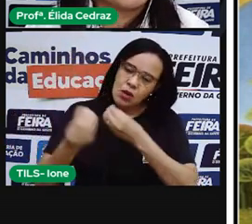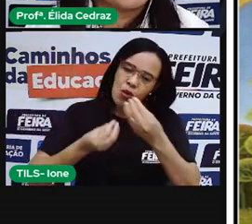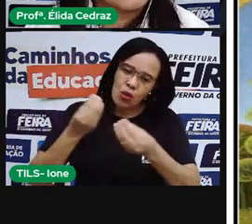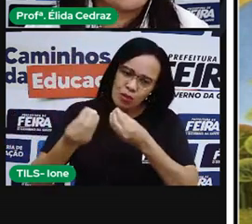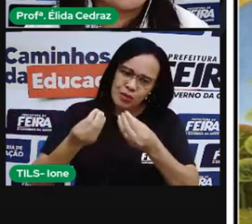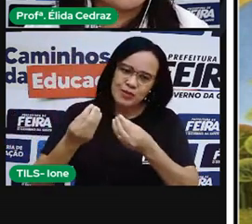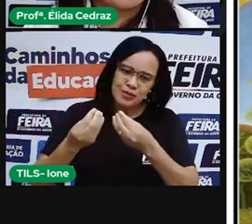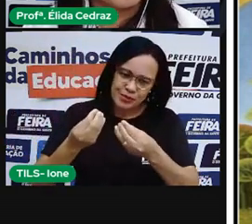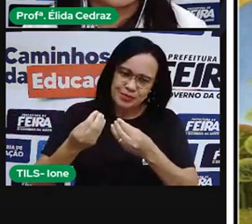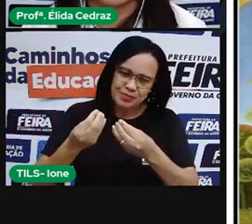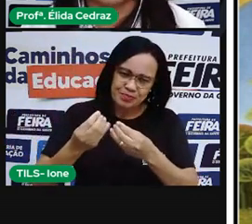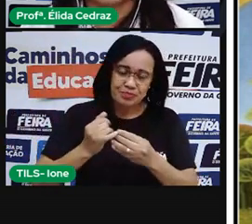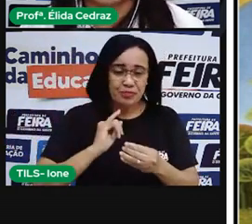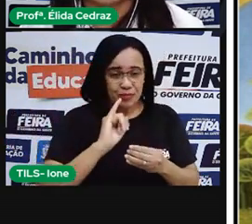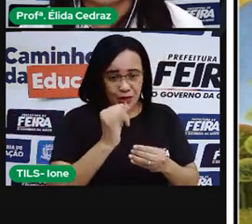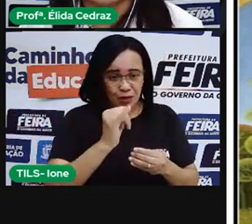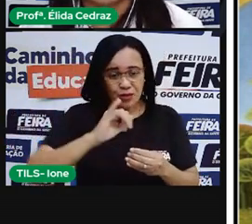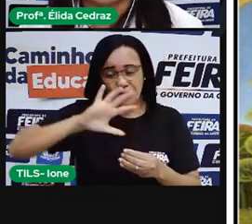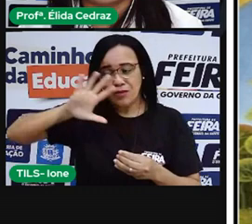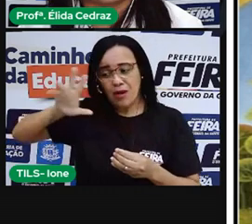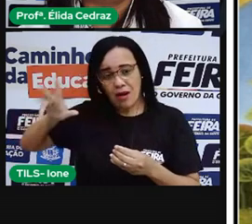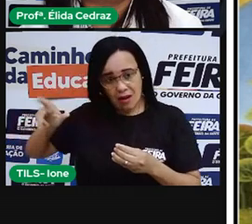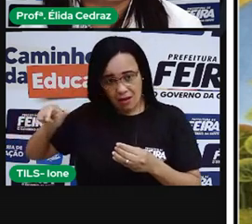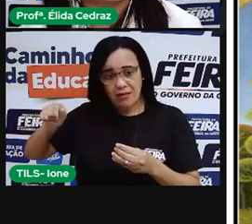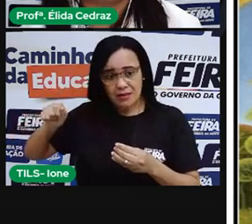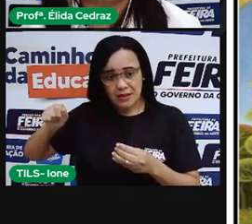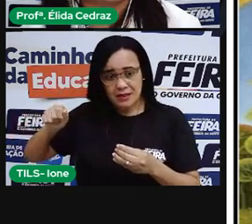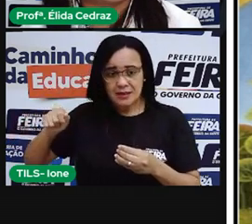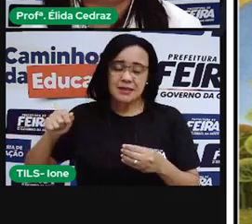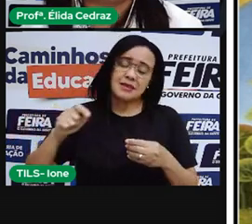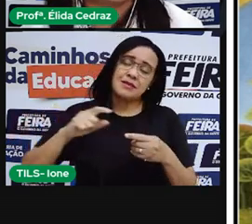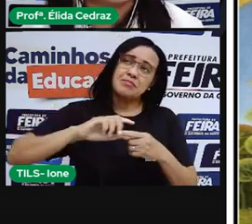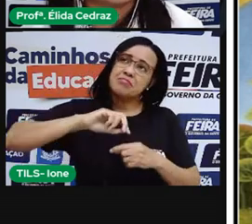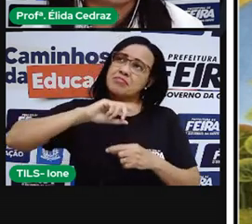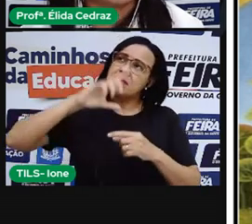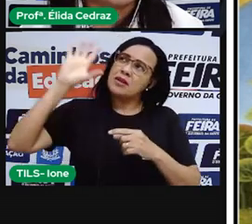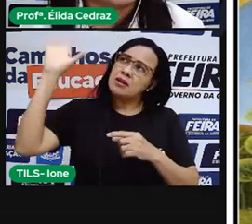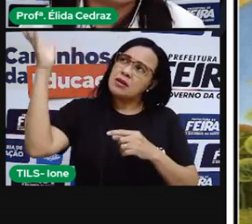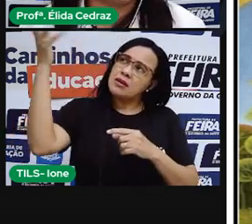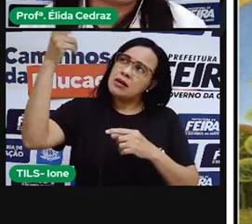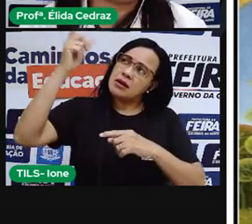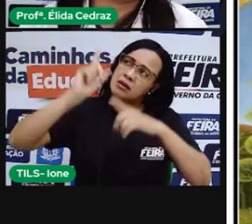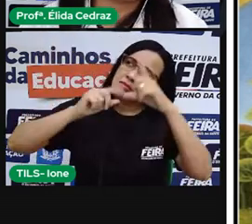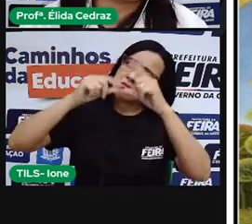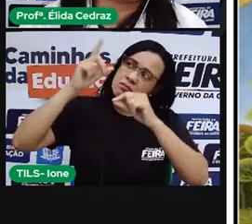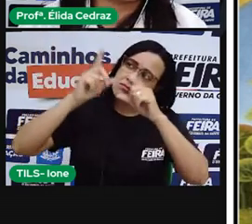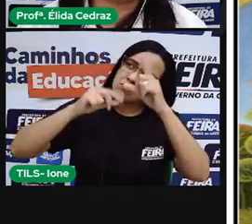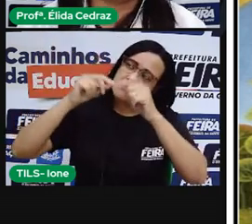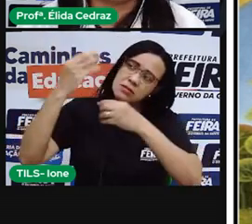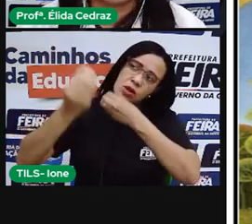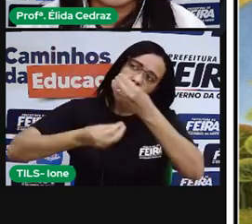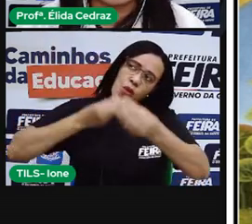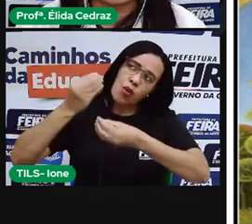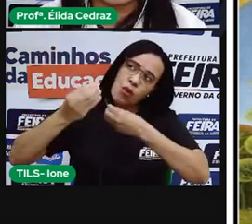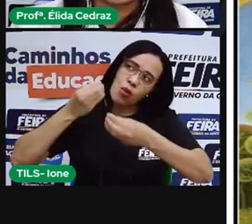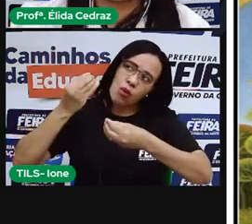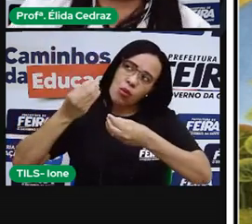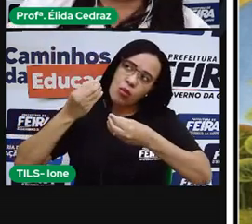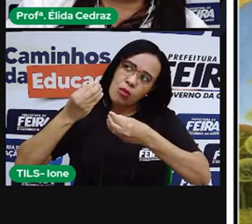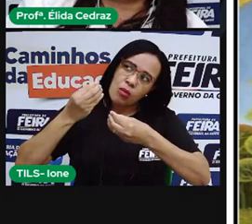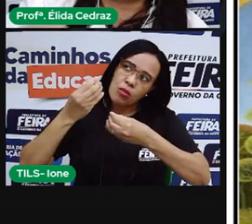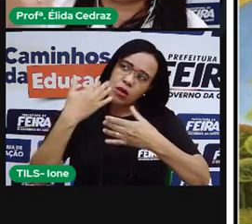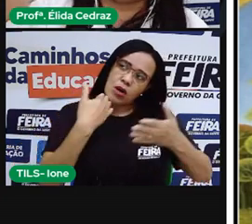conto africano conta que as estrelas do céu surgiram numa conversa entre mulheres